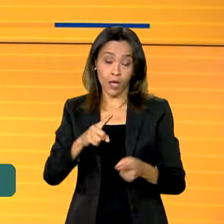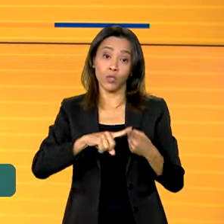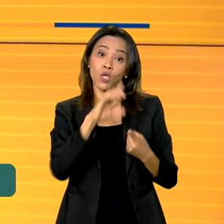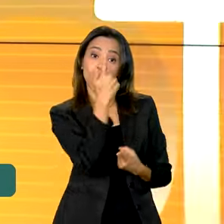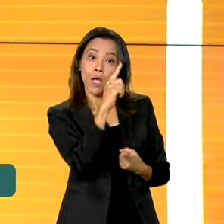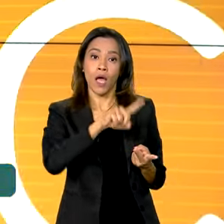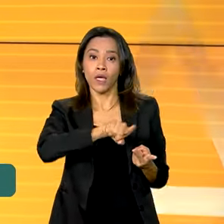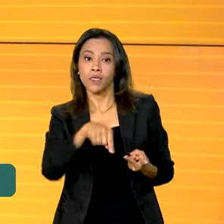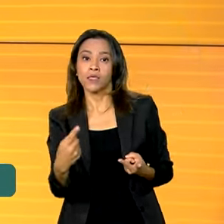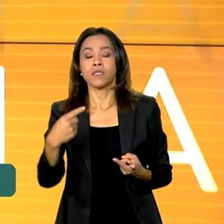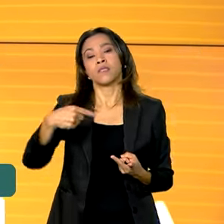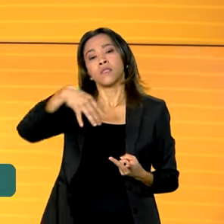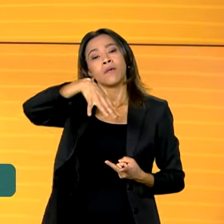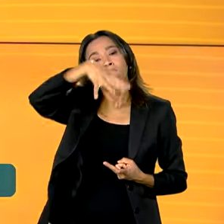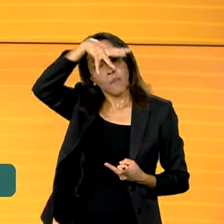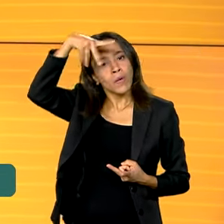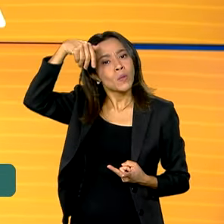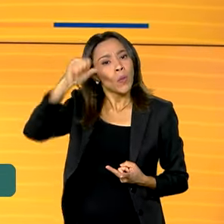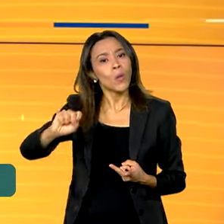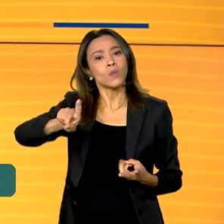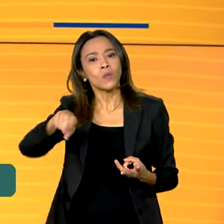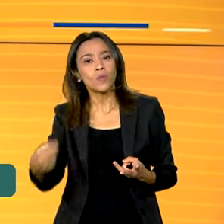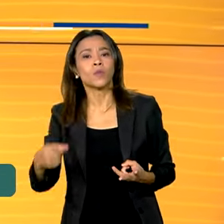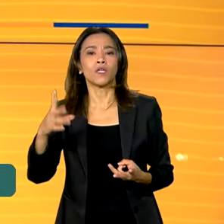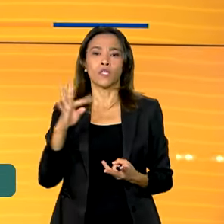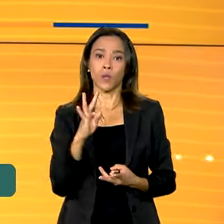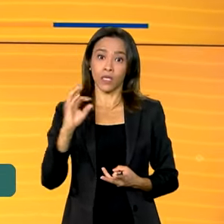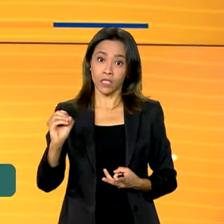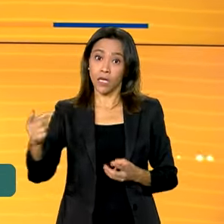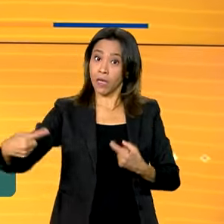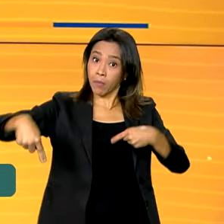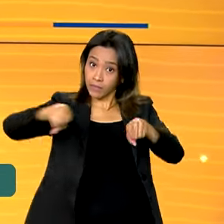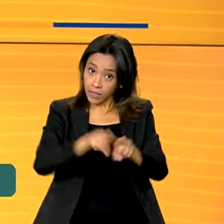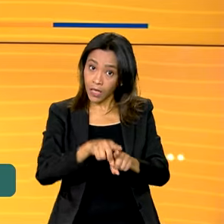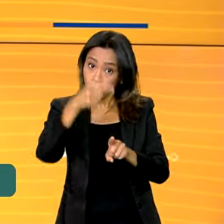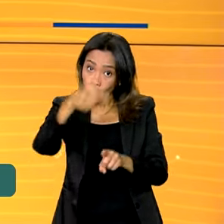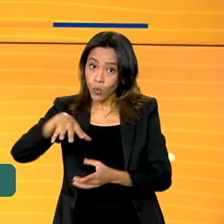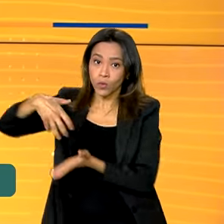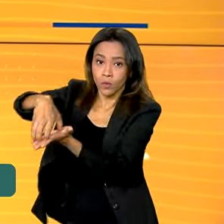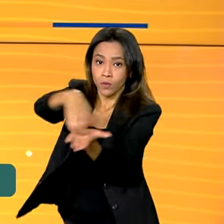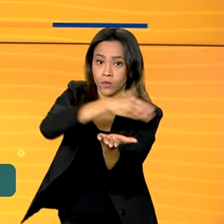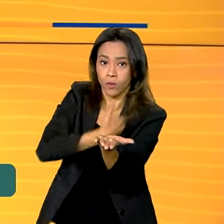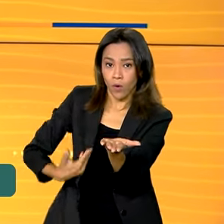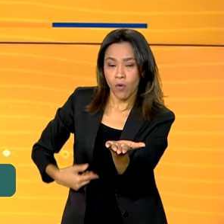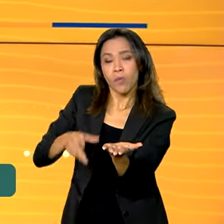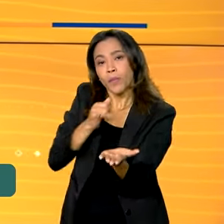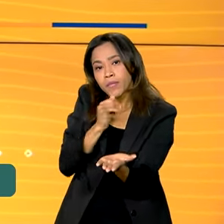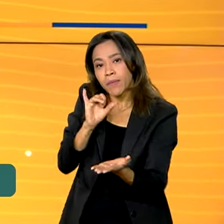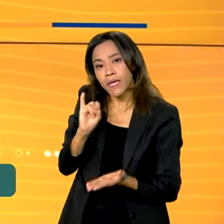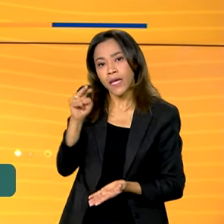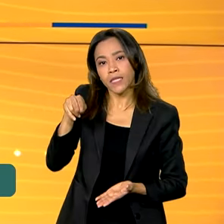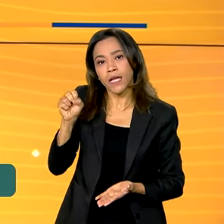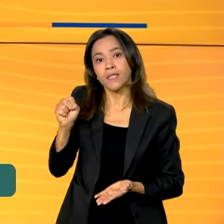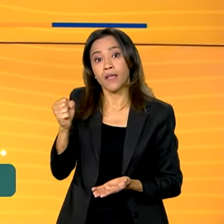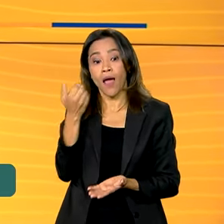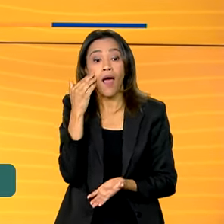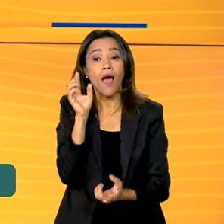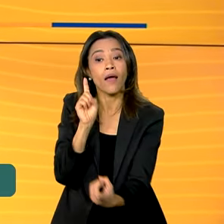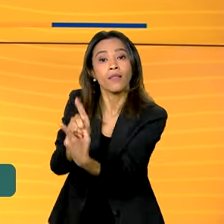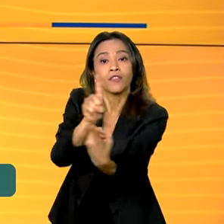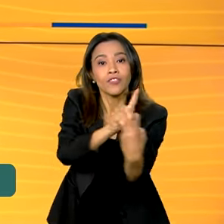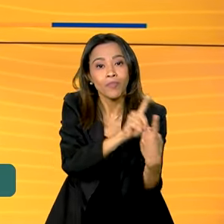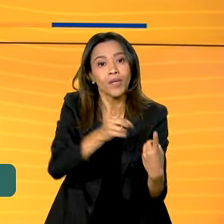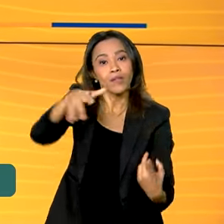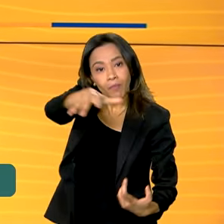Tocantins, em parceria com outros órgãos públicos, como o INSS, ofereceu atendimento às comunidades indígenas da